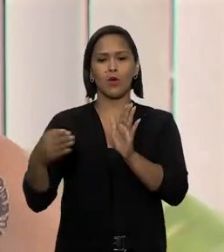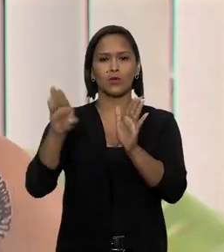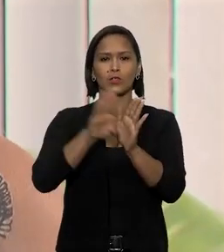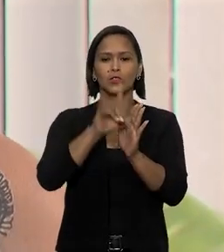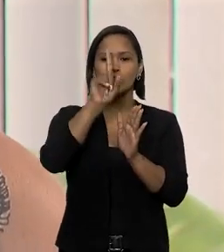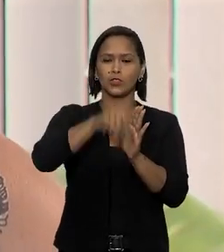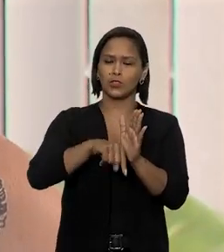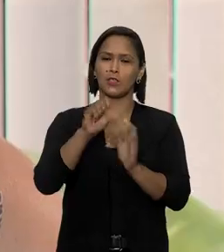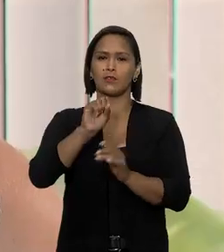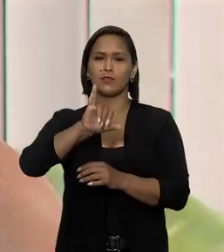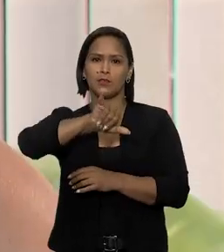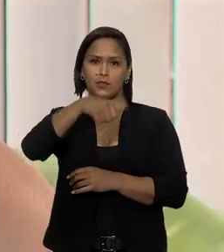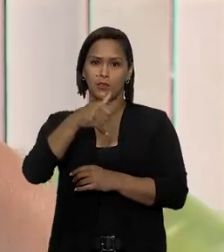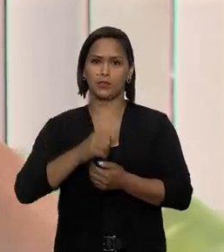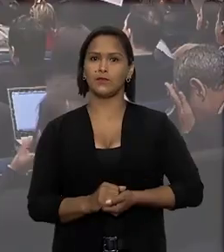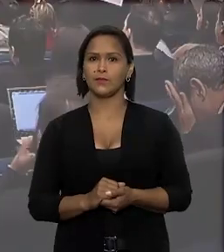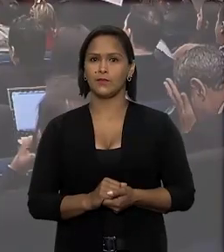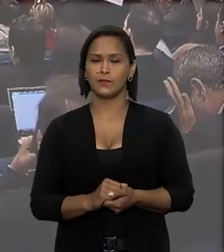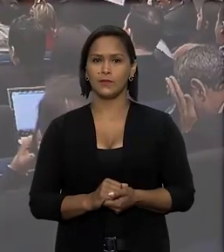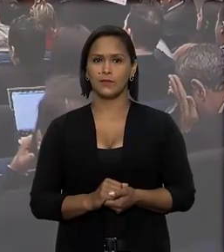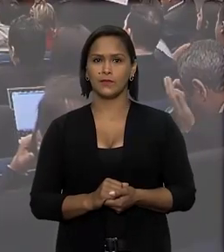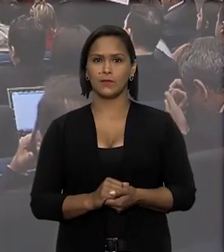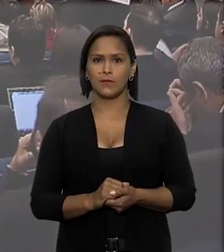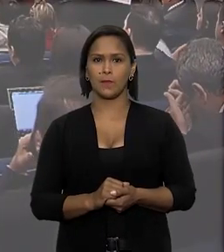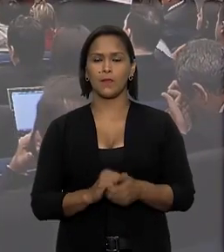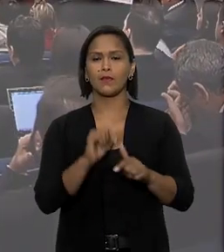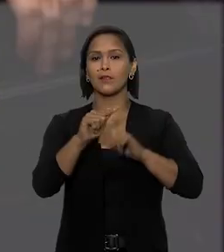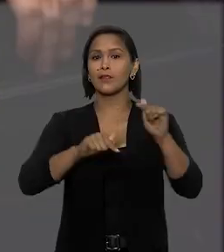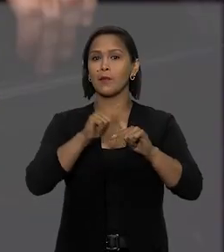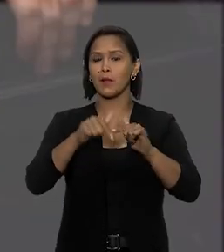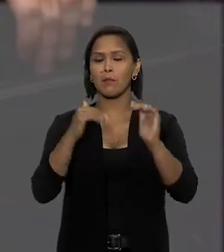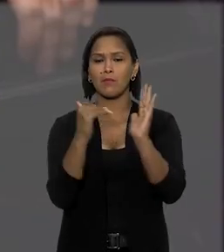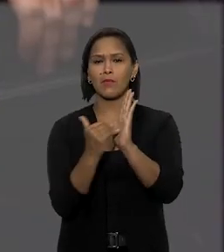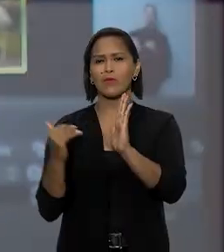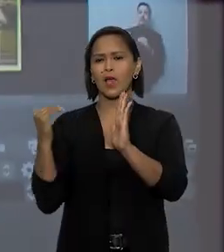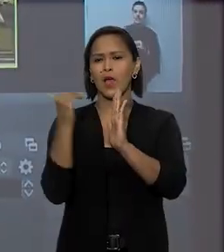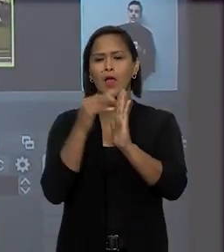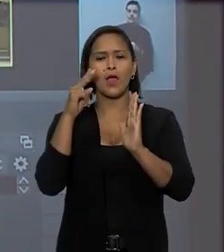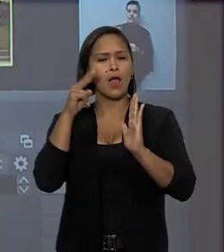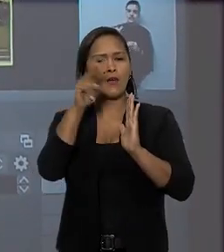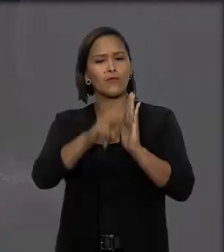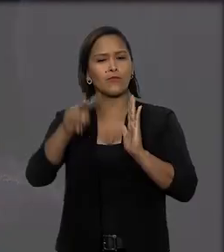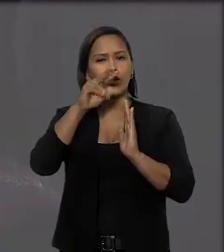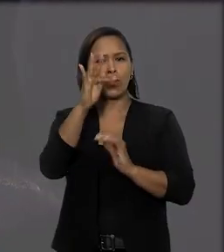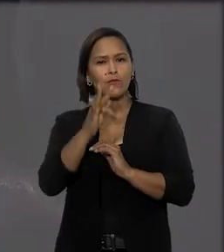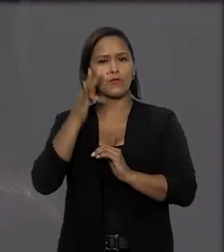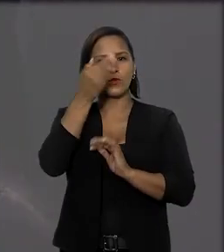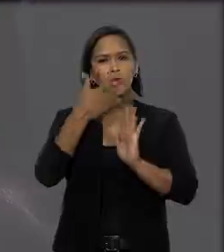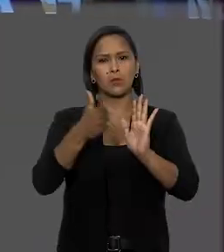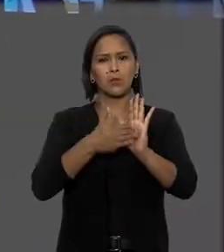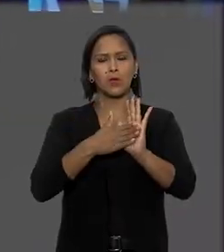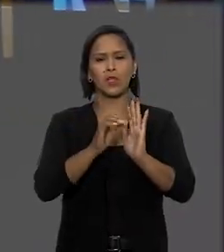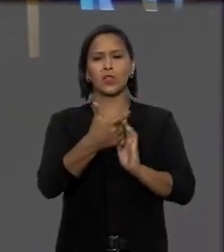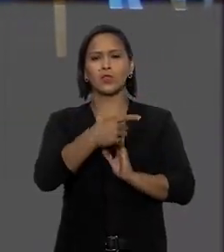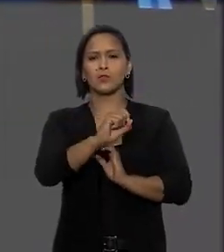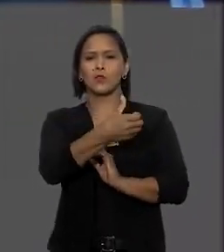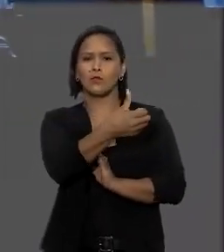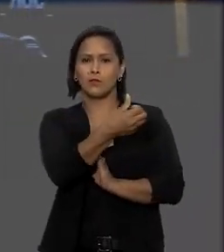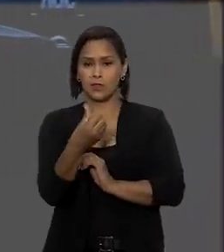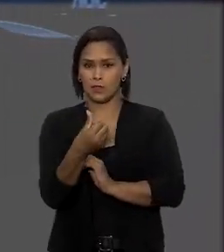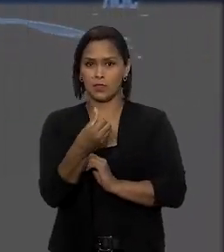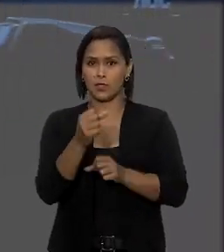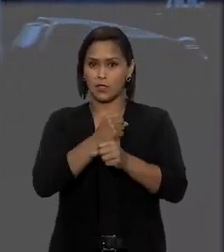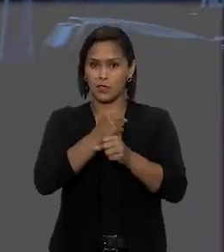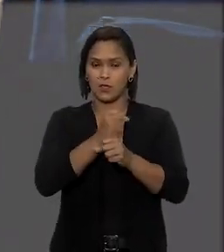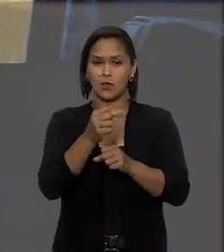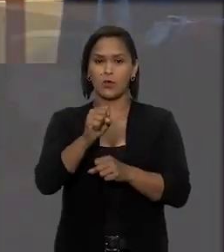que reincidentemente chegam ao tribunal. Trabalhando para alcançar esta visão de futuro proposta para 2026,